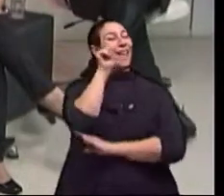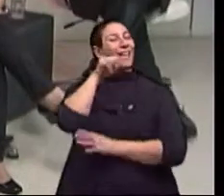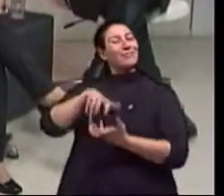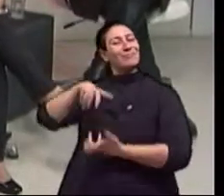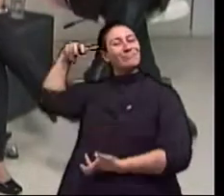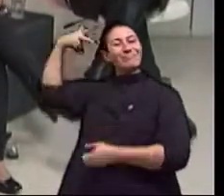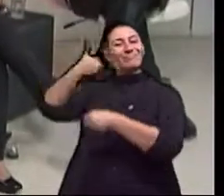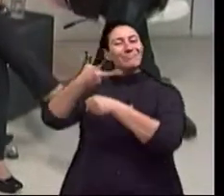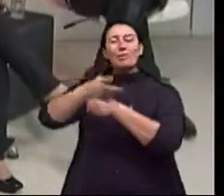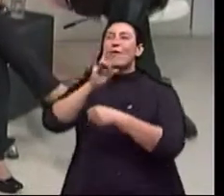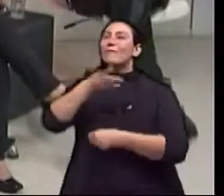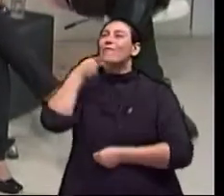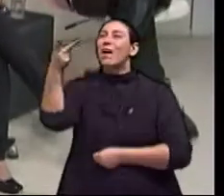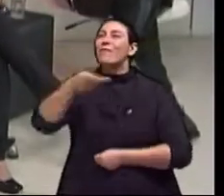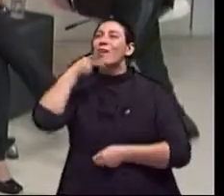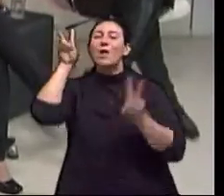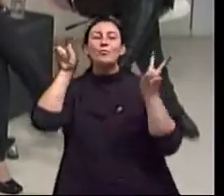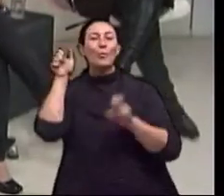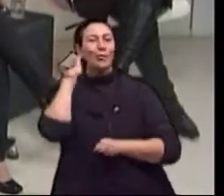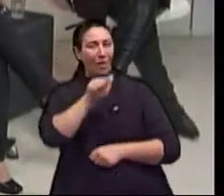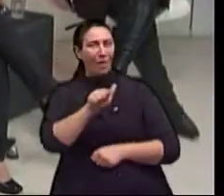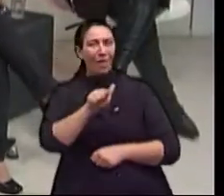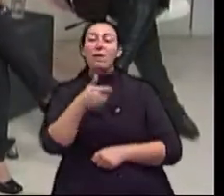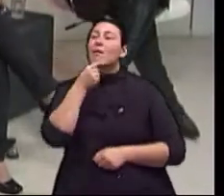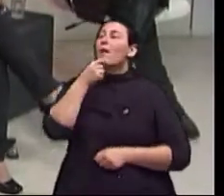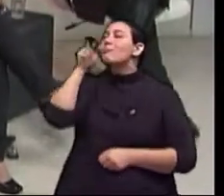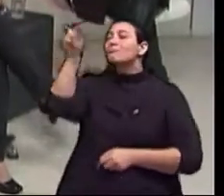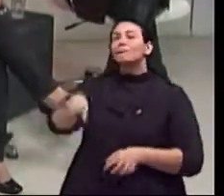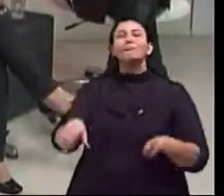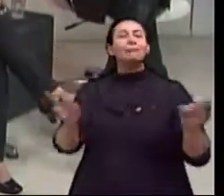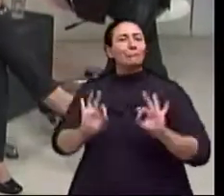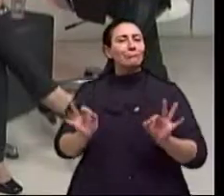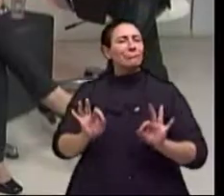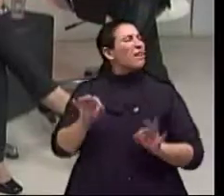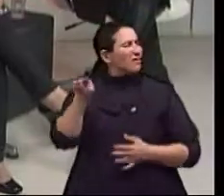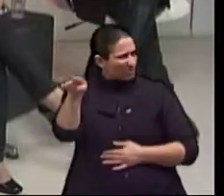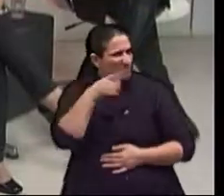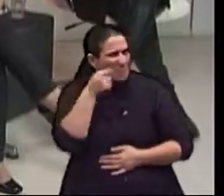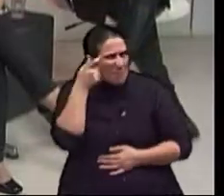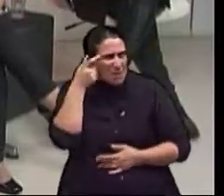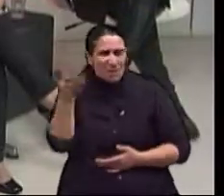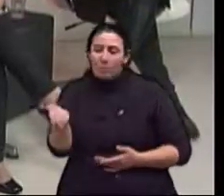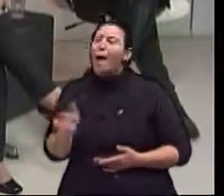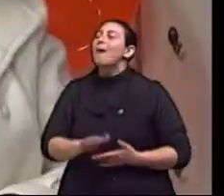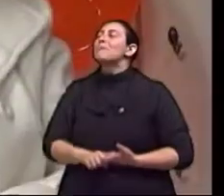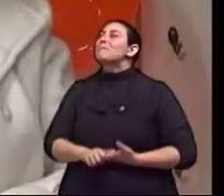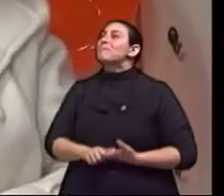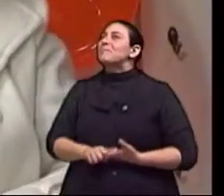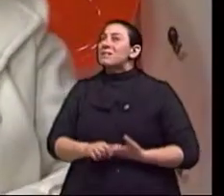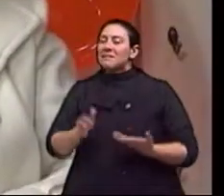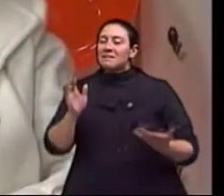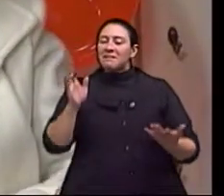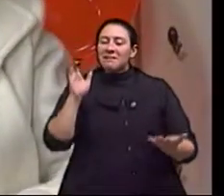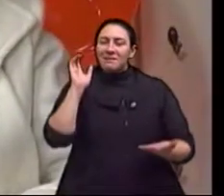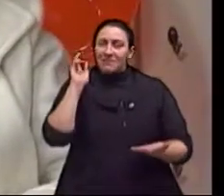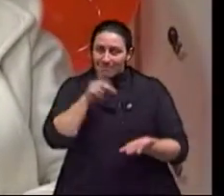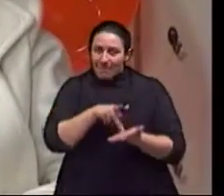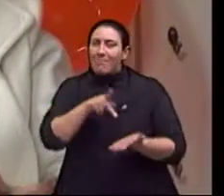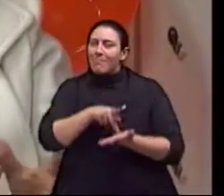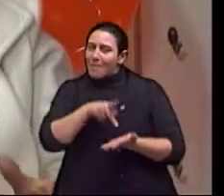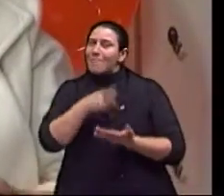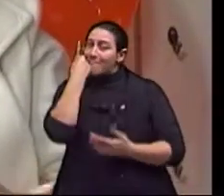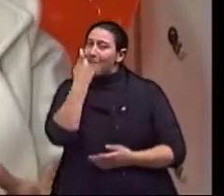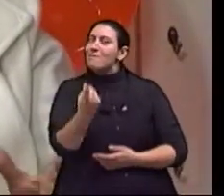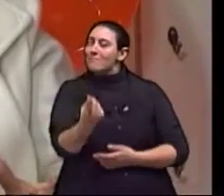é. Parece que só envelhecíamos nós, mulheres. Os homens, eles não pensam nisso, Helena? Pois é. Tu sabe que é tão interessante,